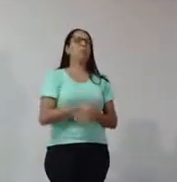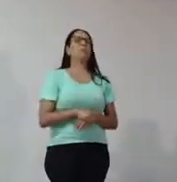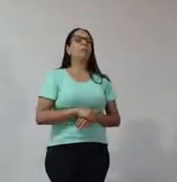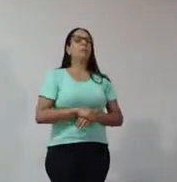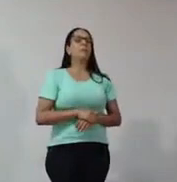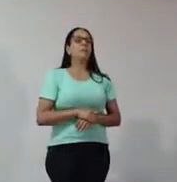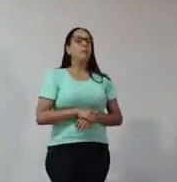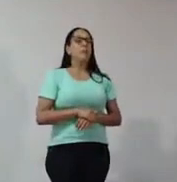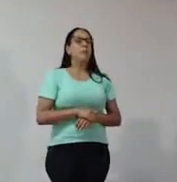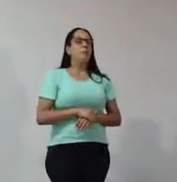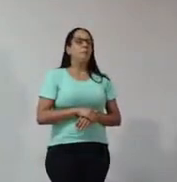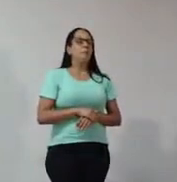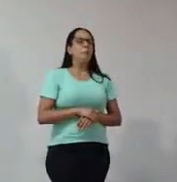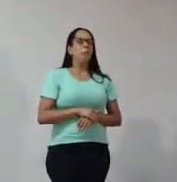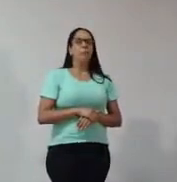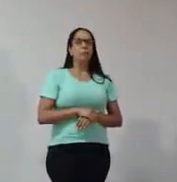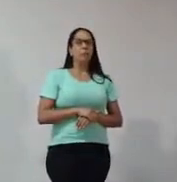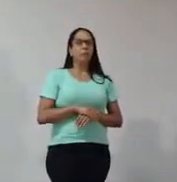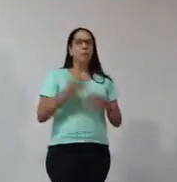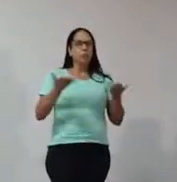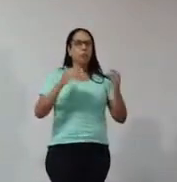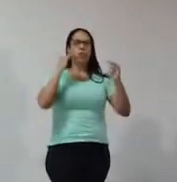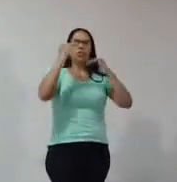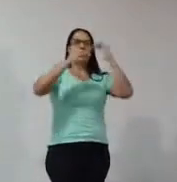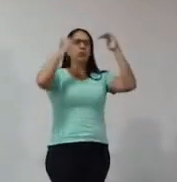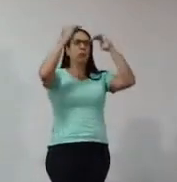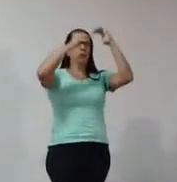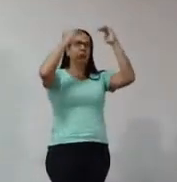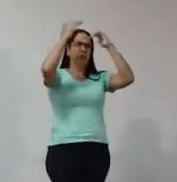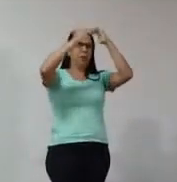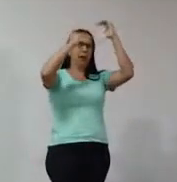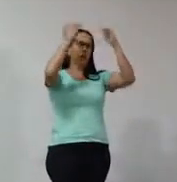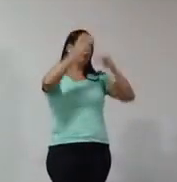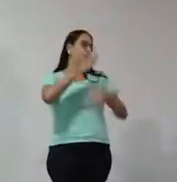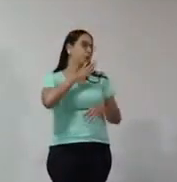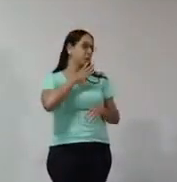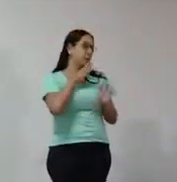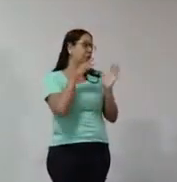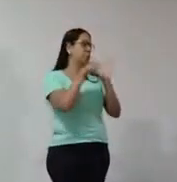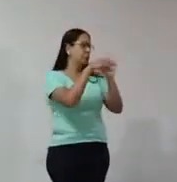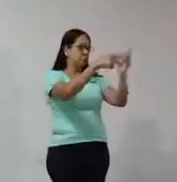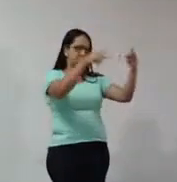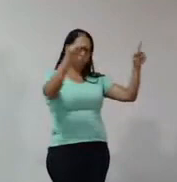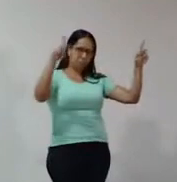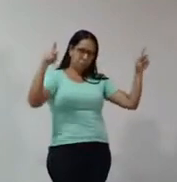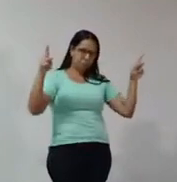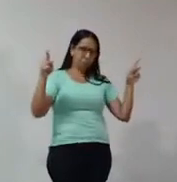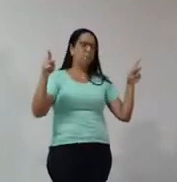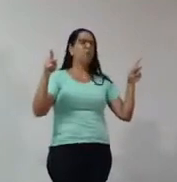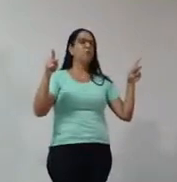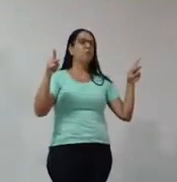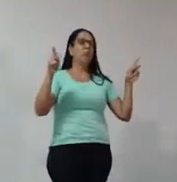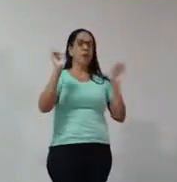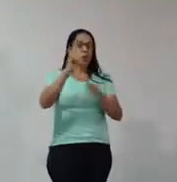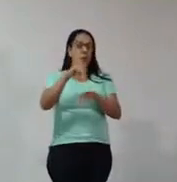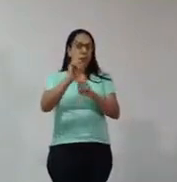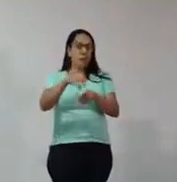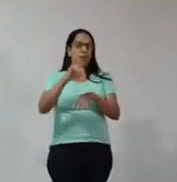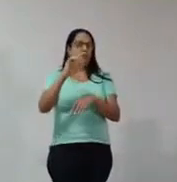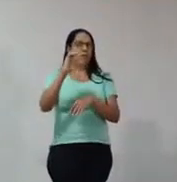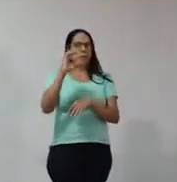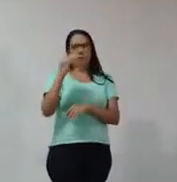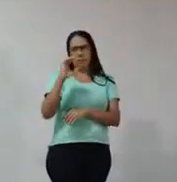em desenvolvimento do conhecimento por meio da divulgação científica de